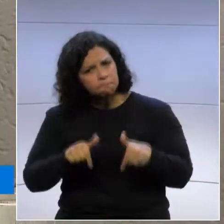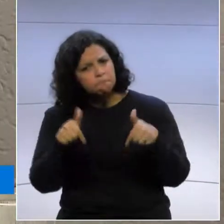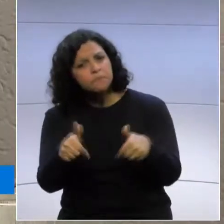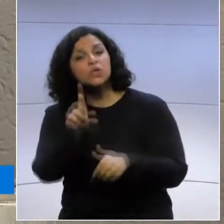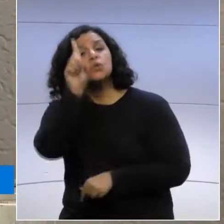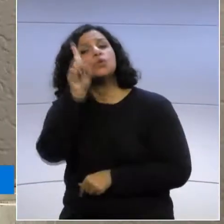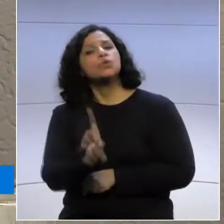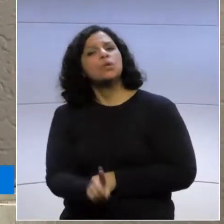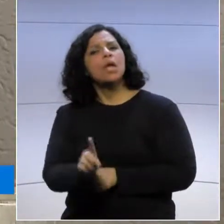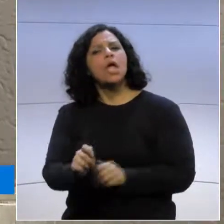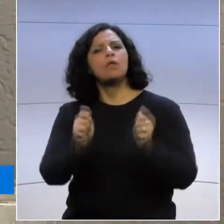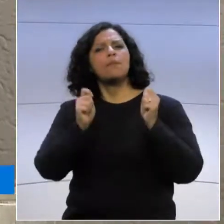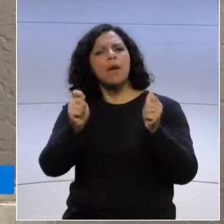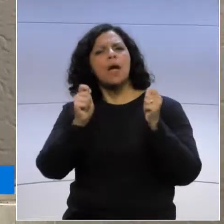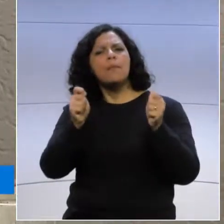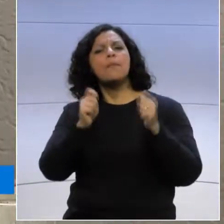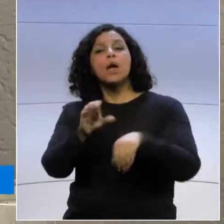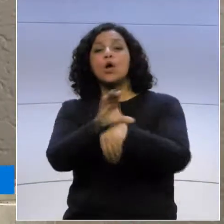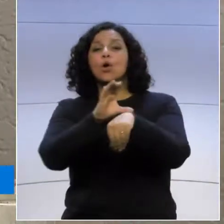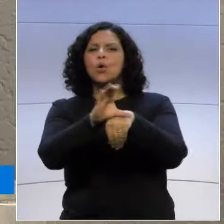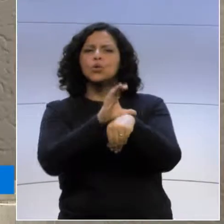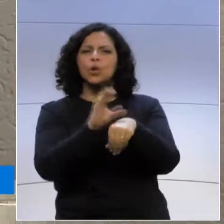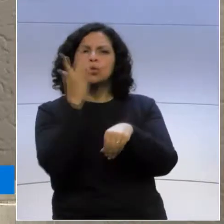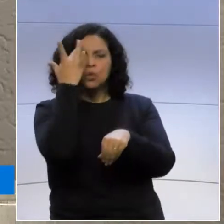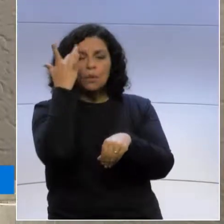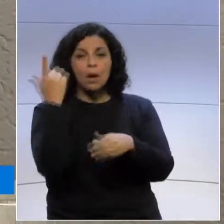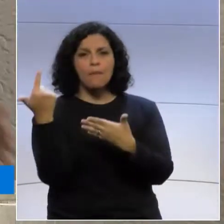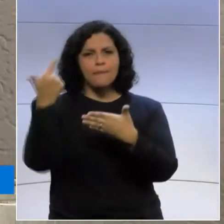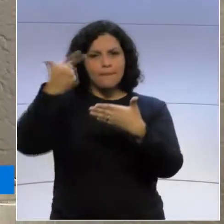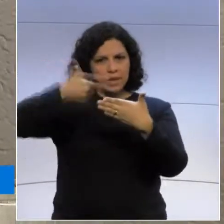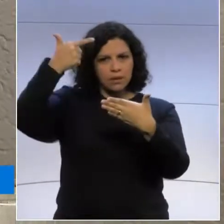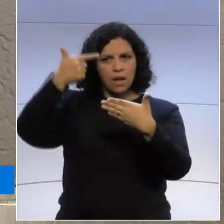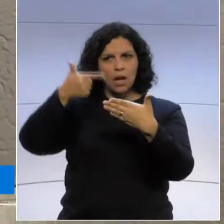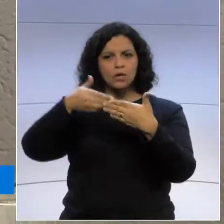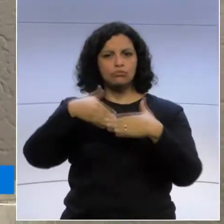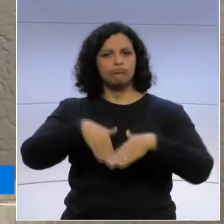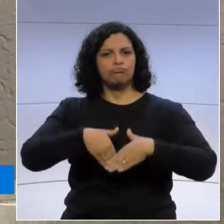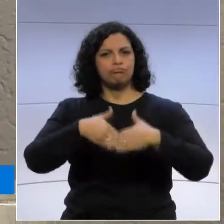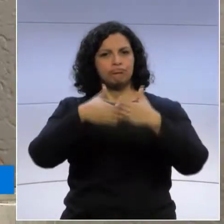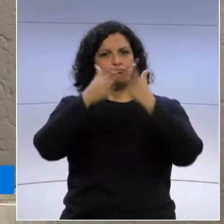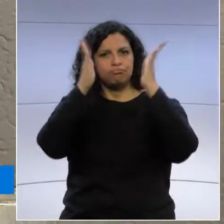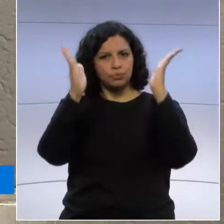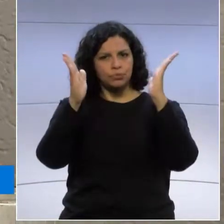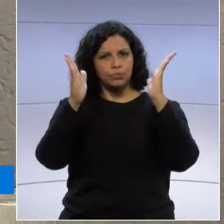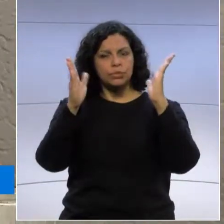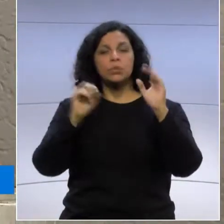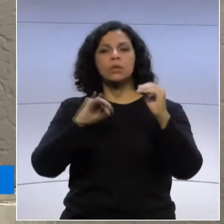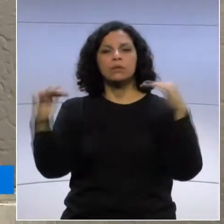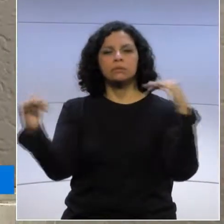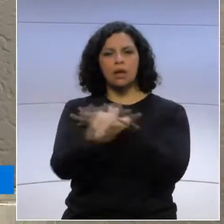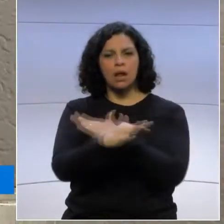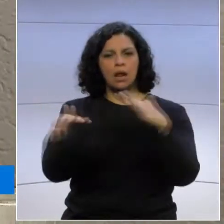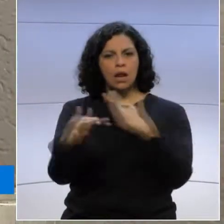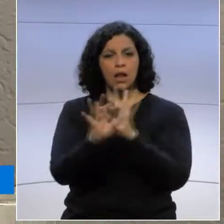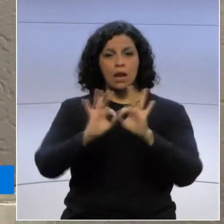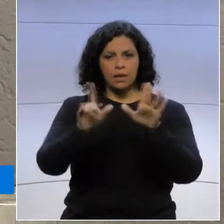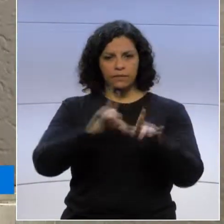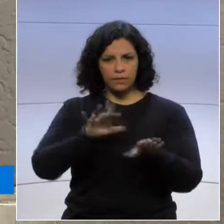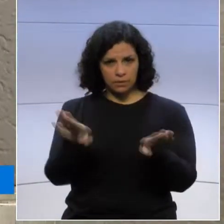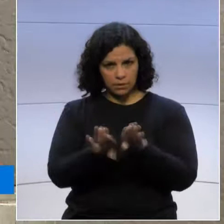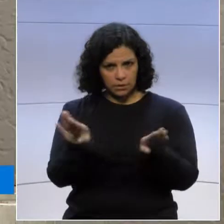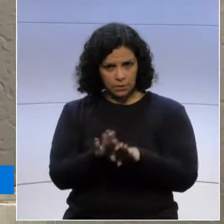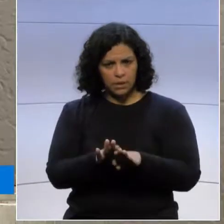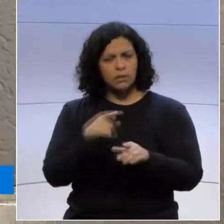direito de protestar garantido pela Constituição e as cancelas dos pedágios foram abertas para assim o pessoal transitar livremente. O